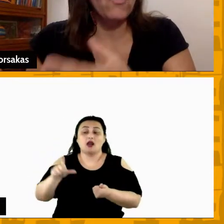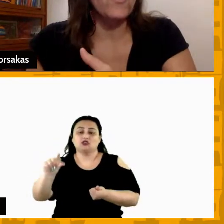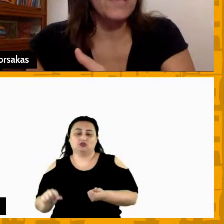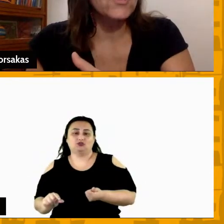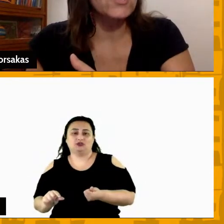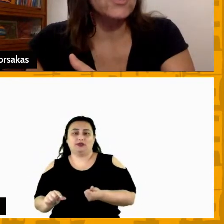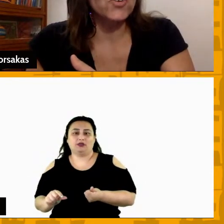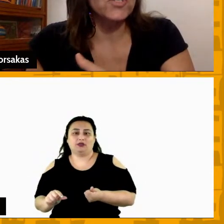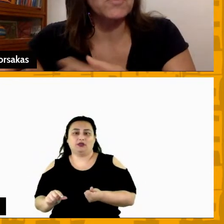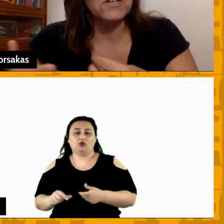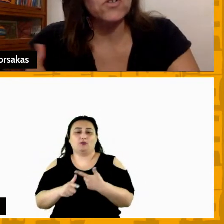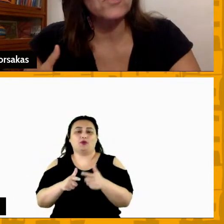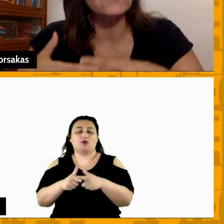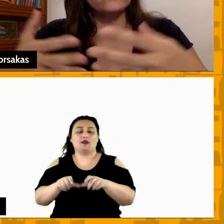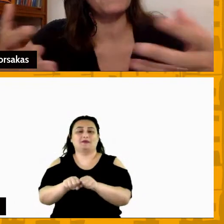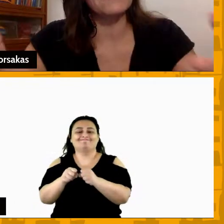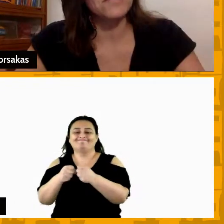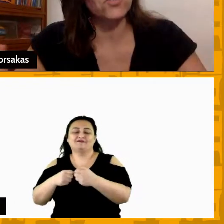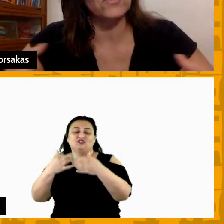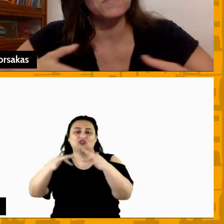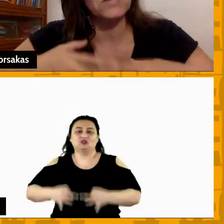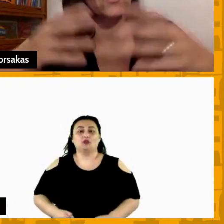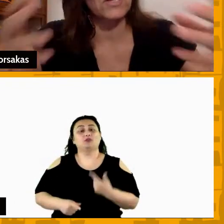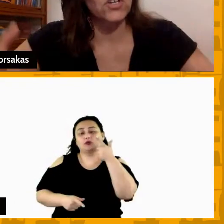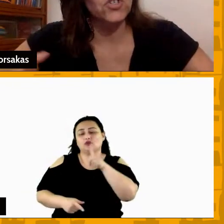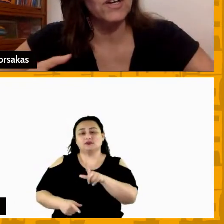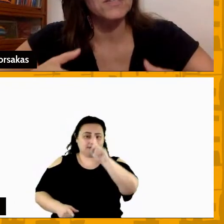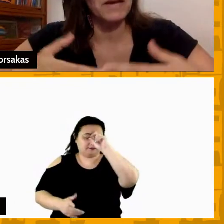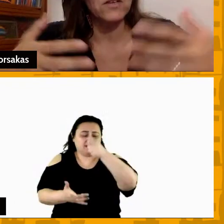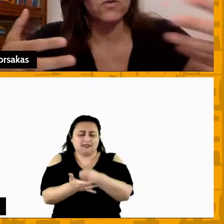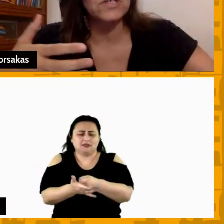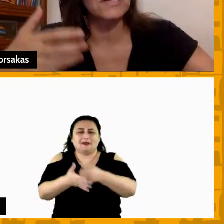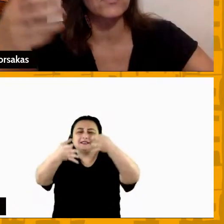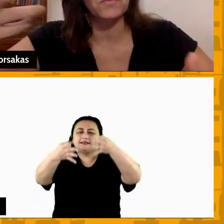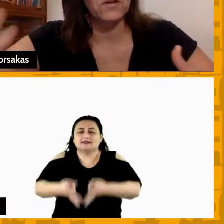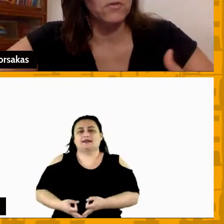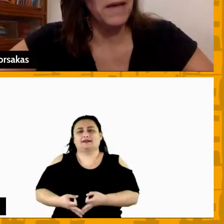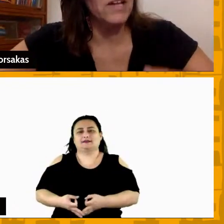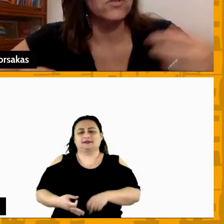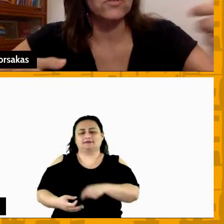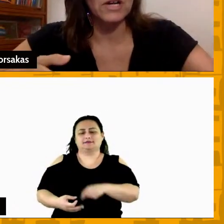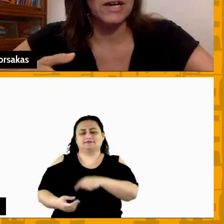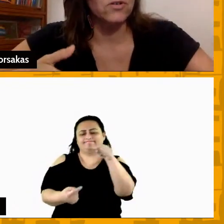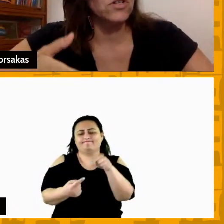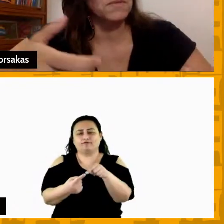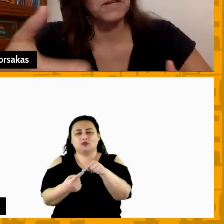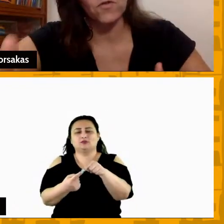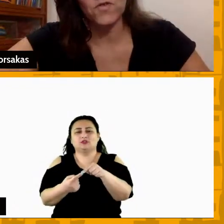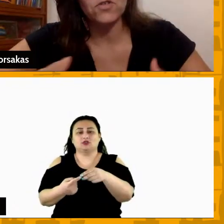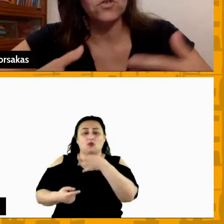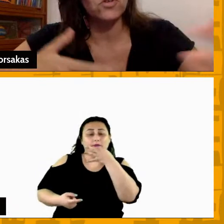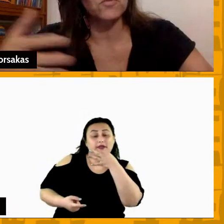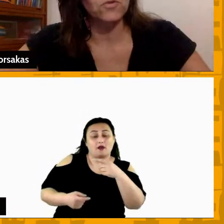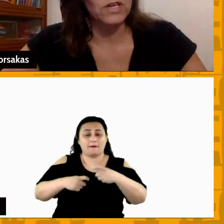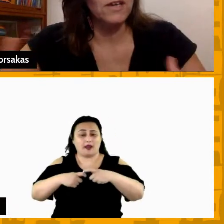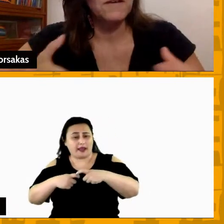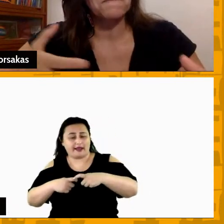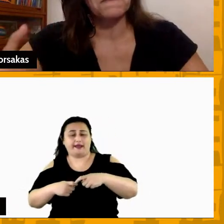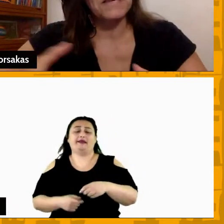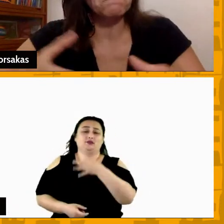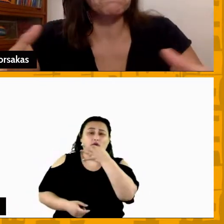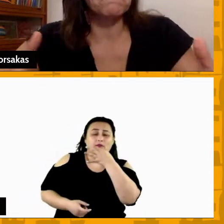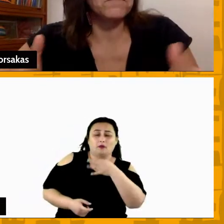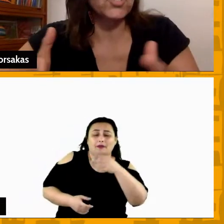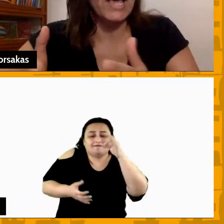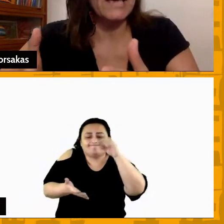a ocorrência de lesões porque eles conseguiam tomar decisões mais holísticas considerando a opinião do médico do treinador do preparador físico de todo mundo